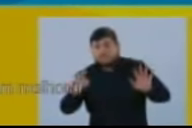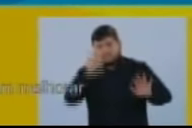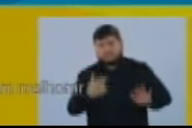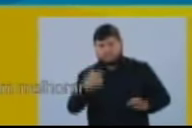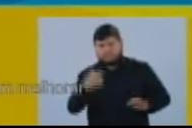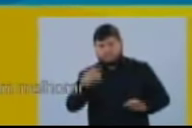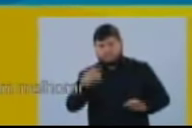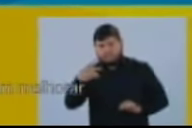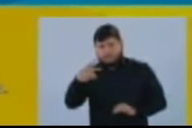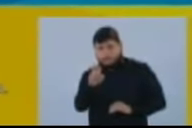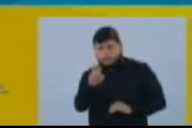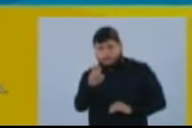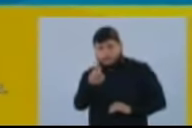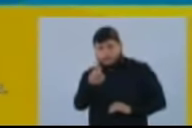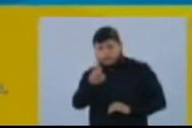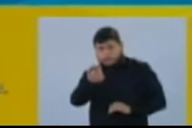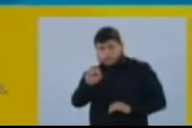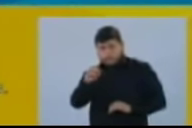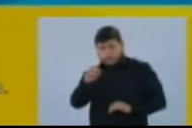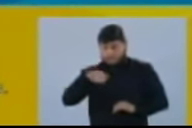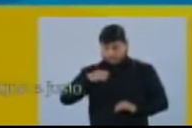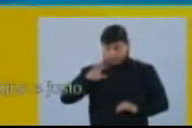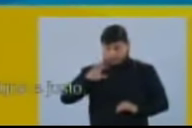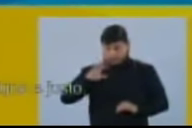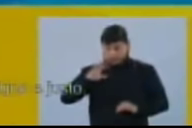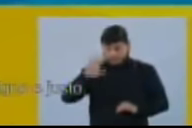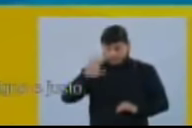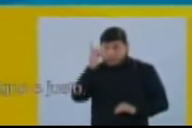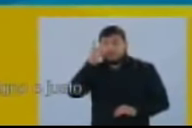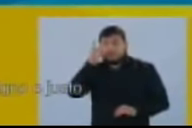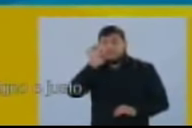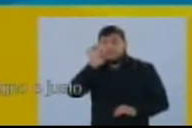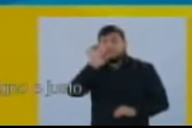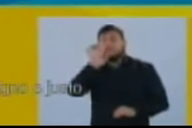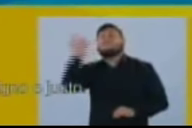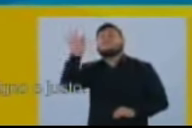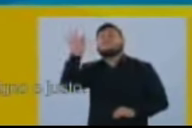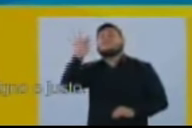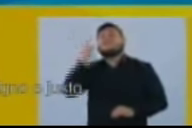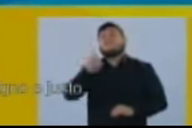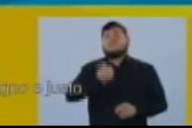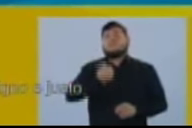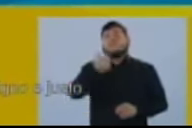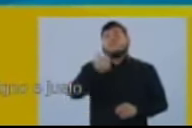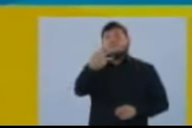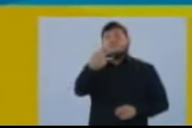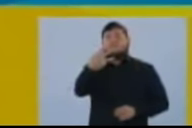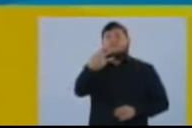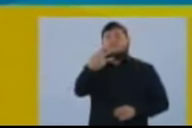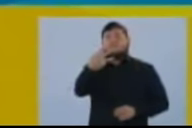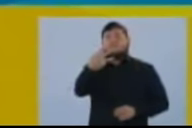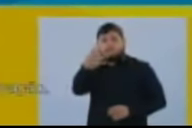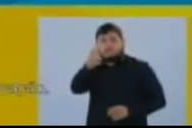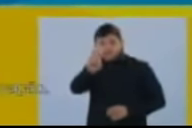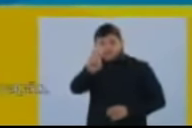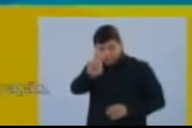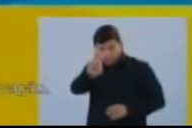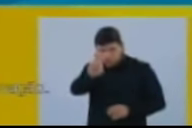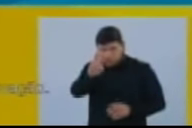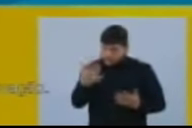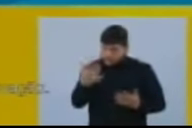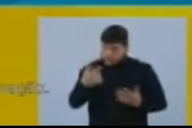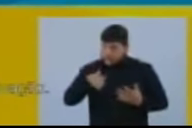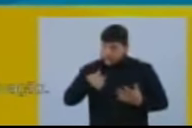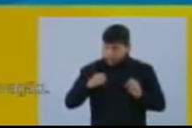precisam melhorar e receber mais investimentos. E você pode escolher um futuro mais digno e justo. Está nas suas mãos.